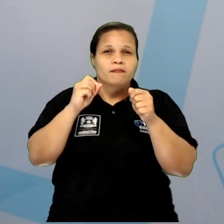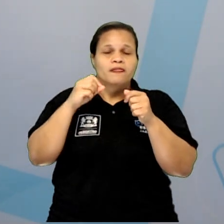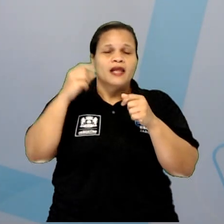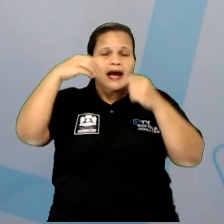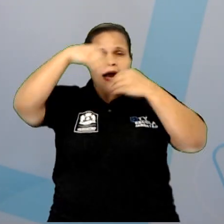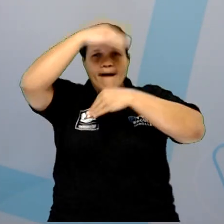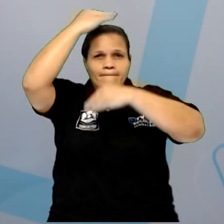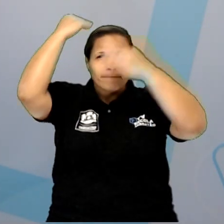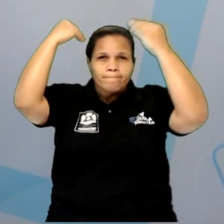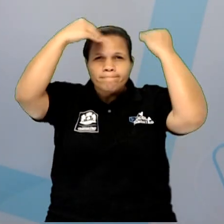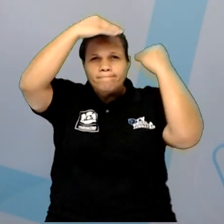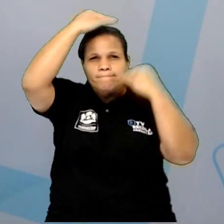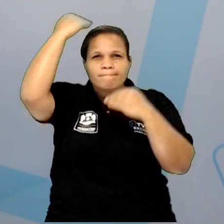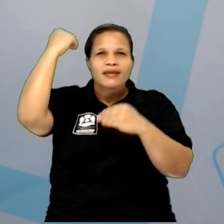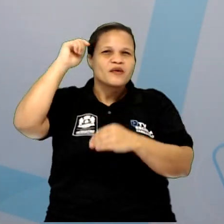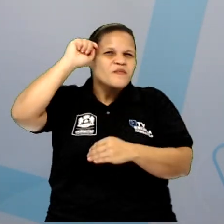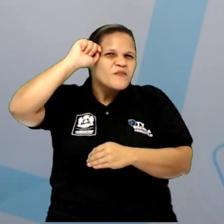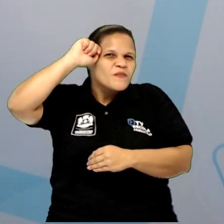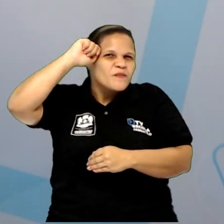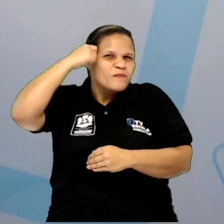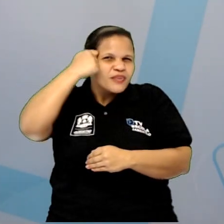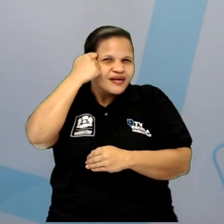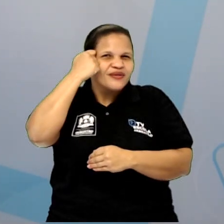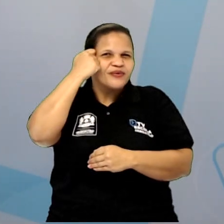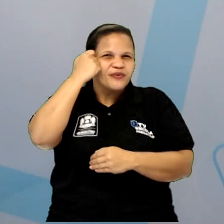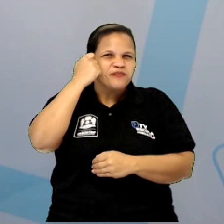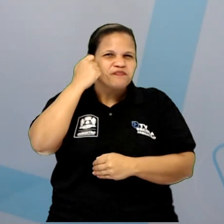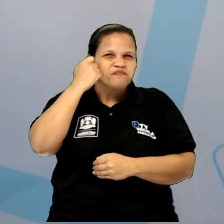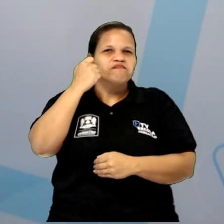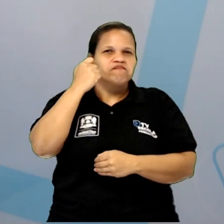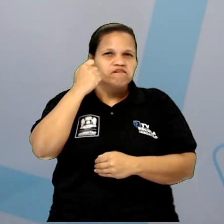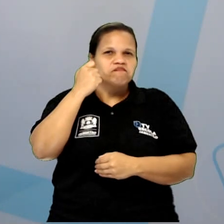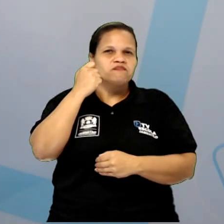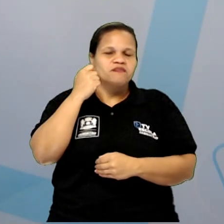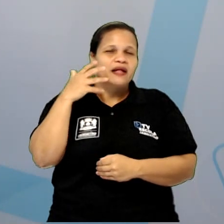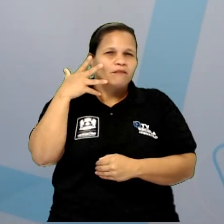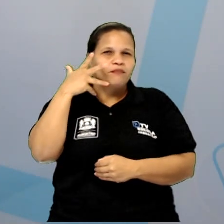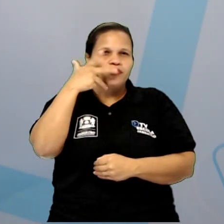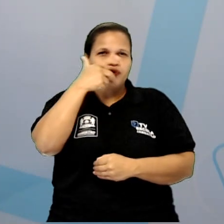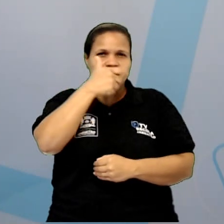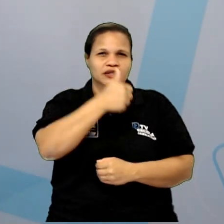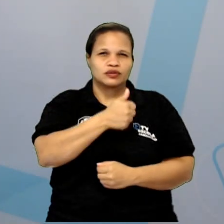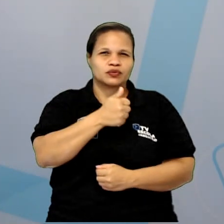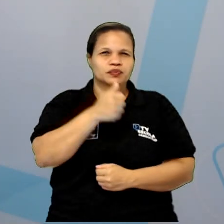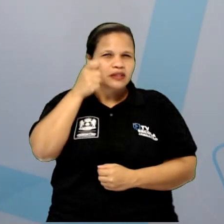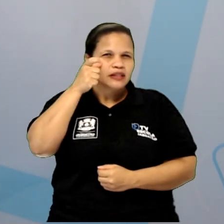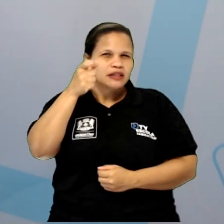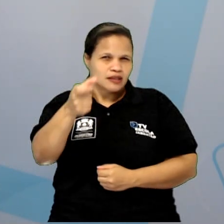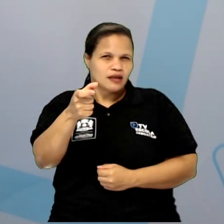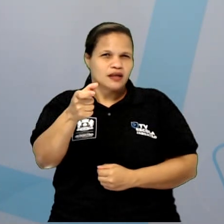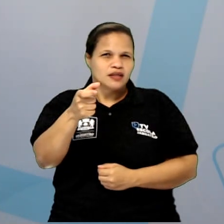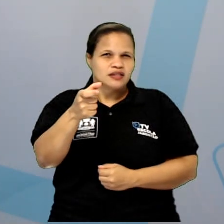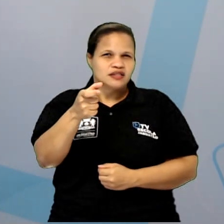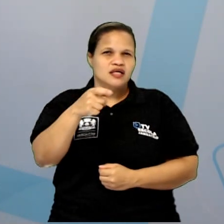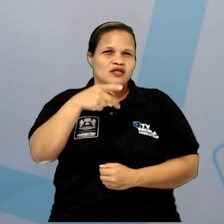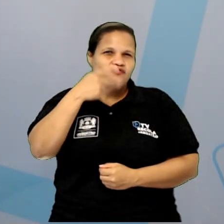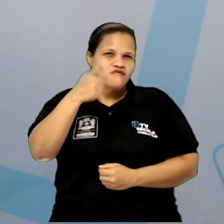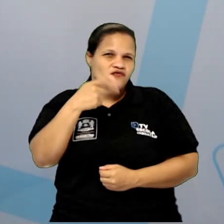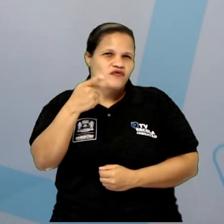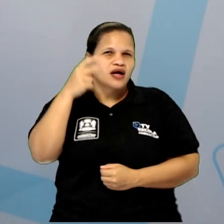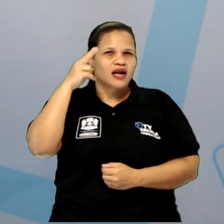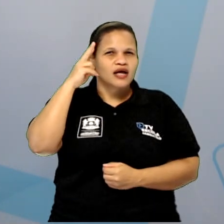turbante lindo em mim. fiquei me achando. Então, assim, acontecem muitas atividades muito interessantes, contando a história e cultura